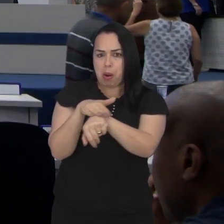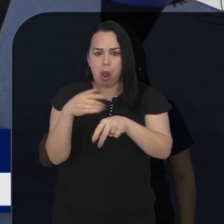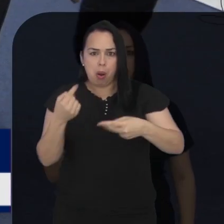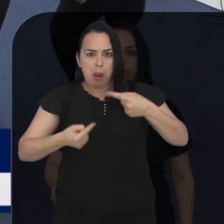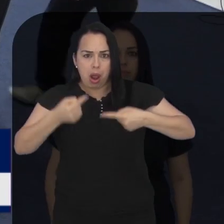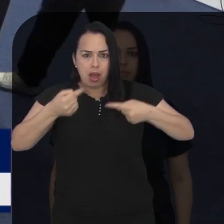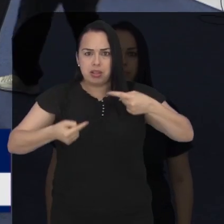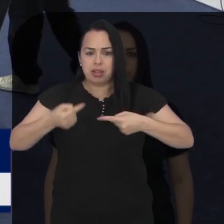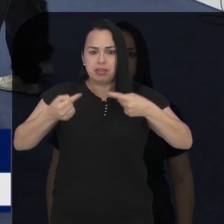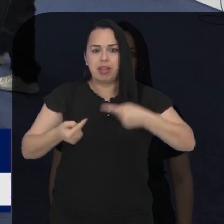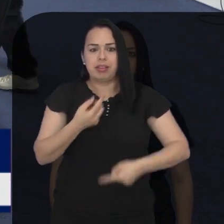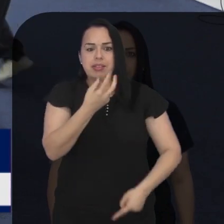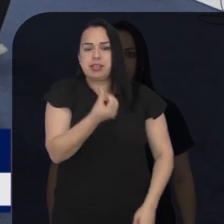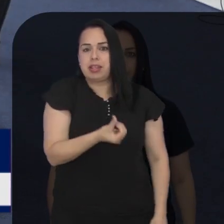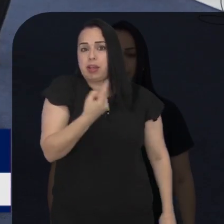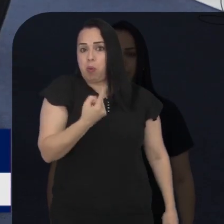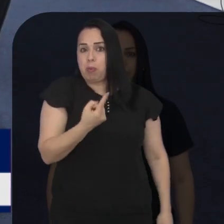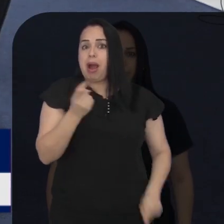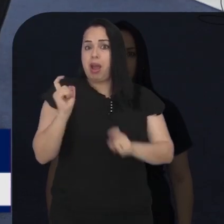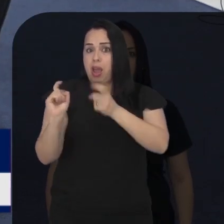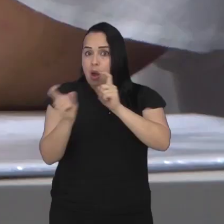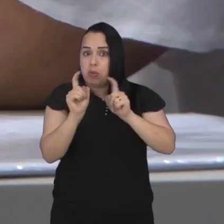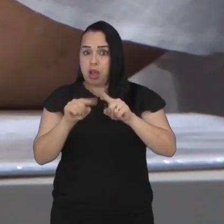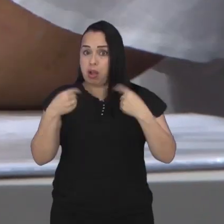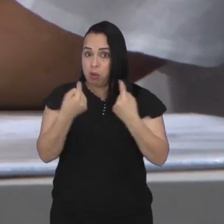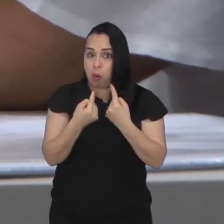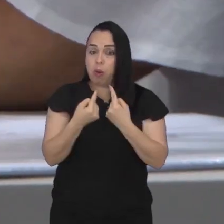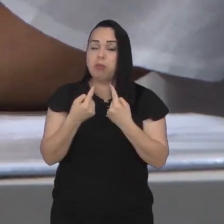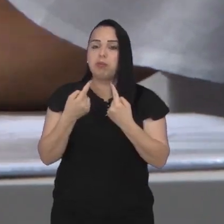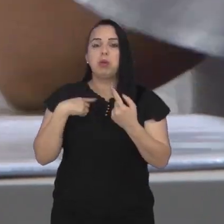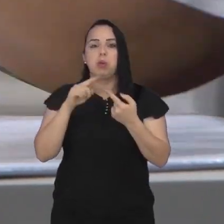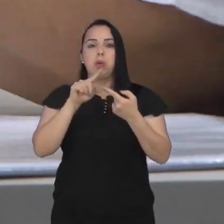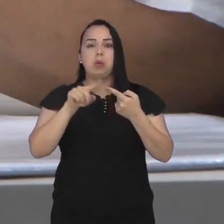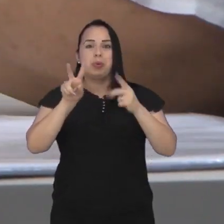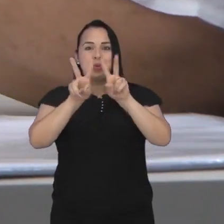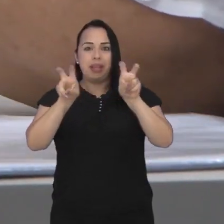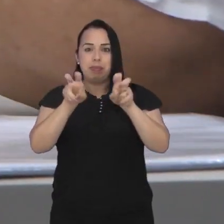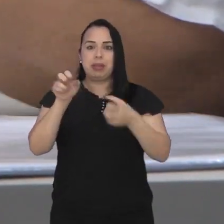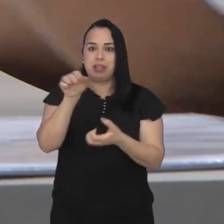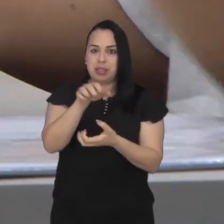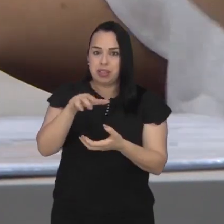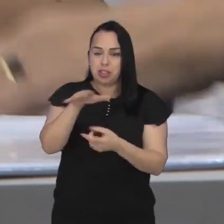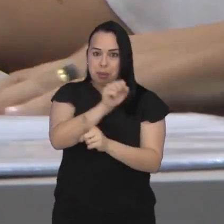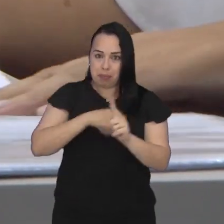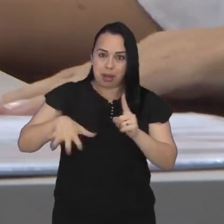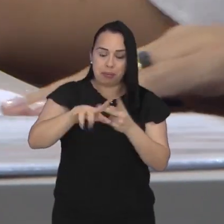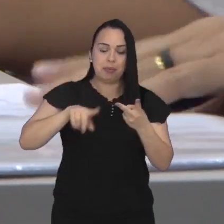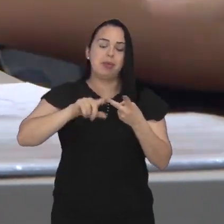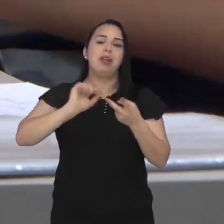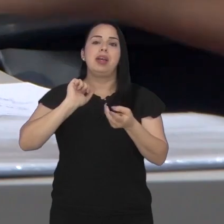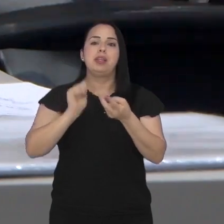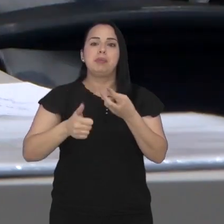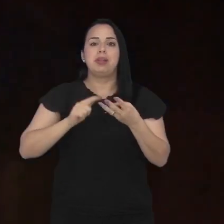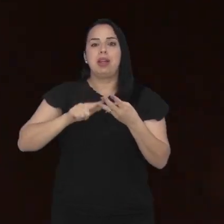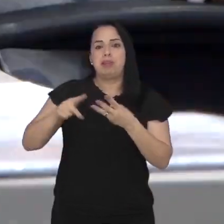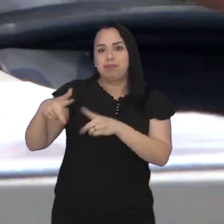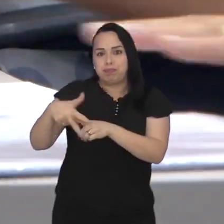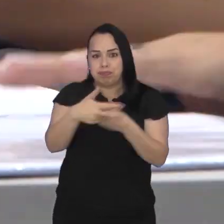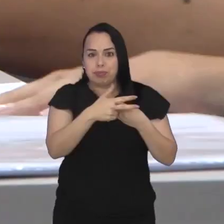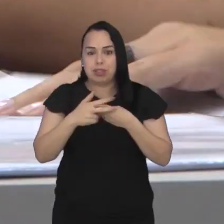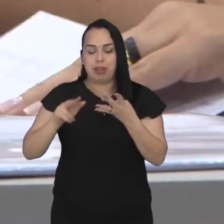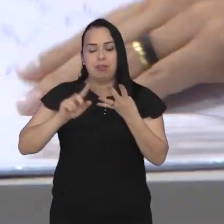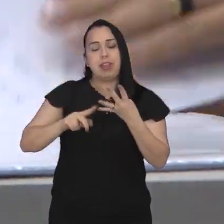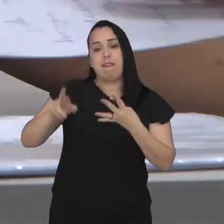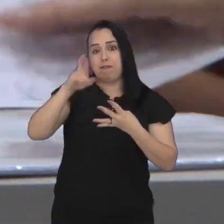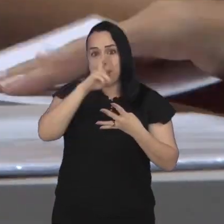vereadores durante a 61ª sessão do ano, destaque para os temas de meio ambiente, esporte, manutenção pública